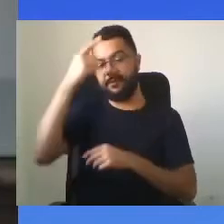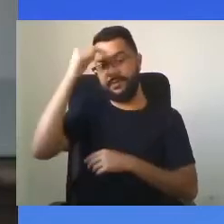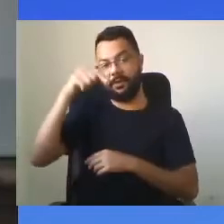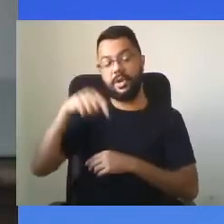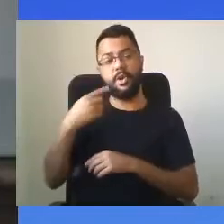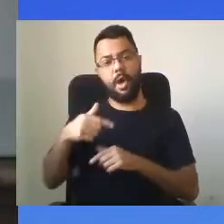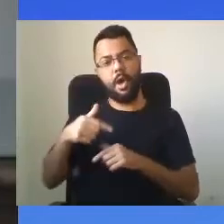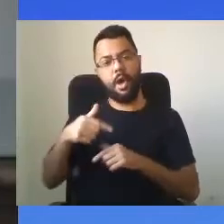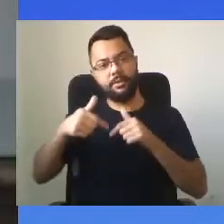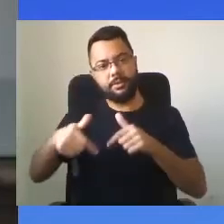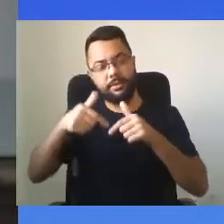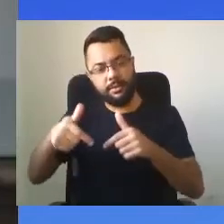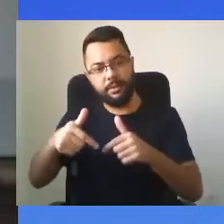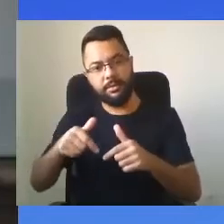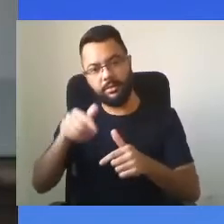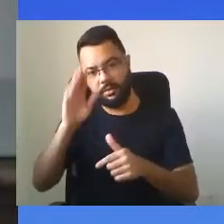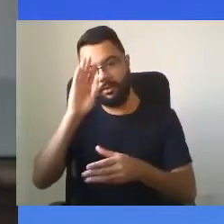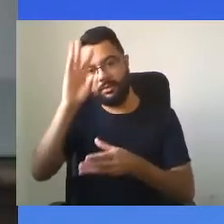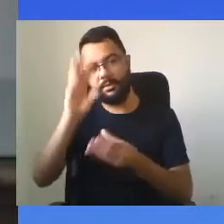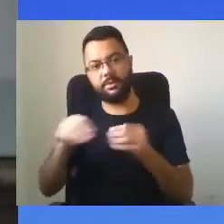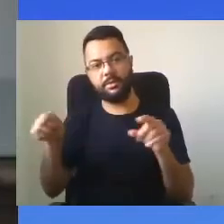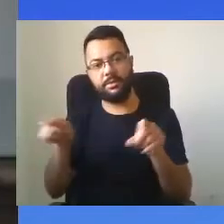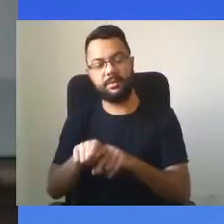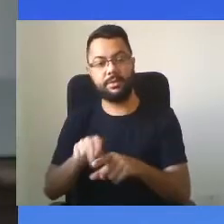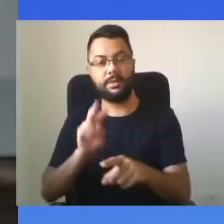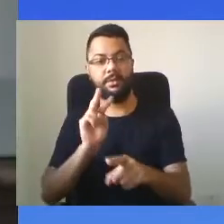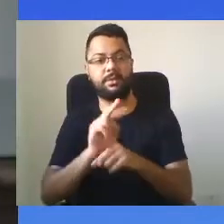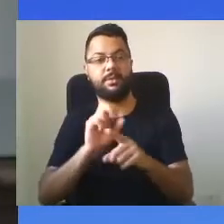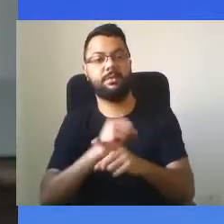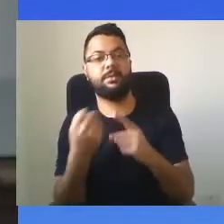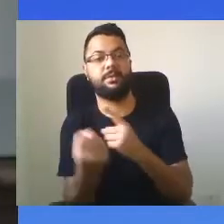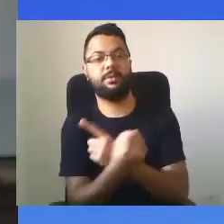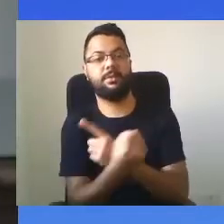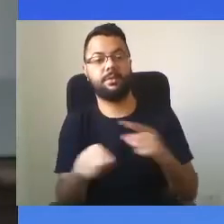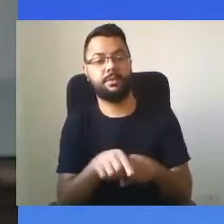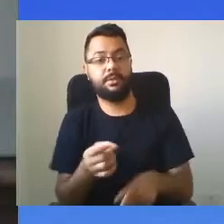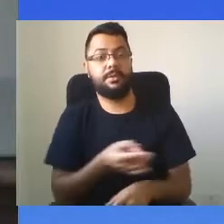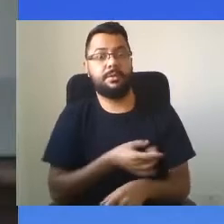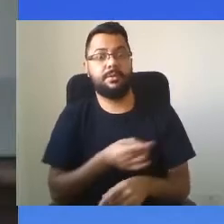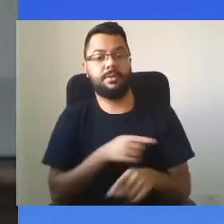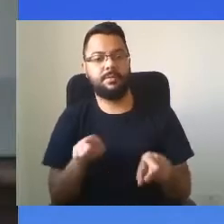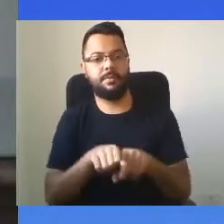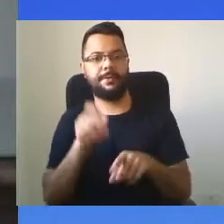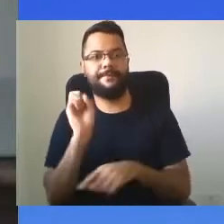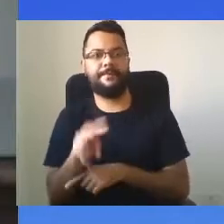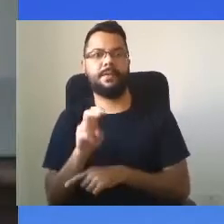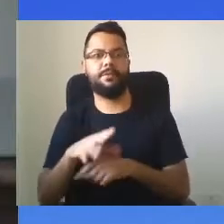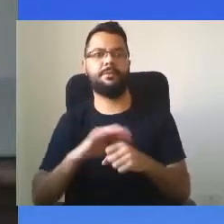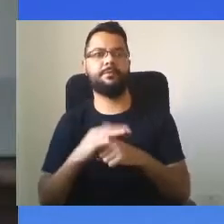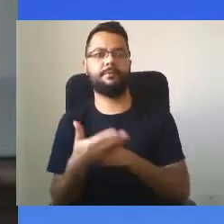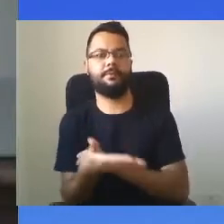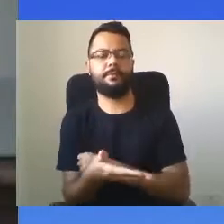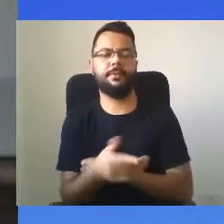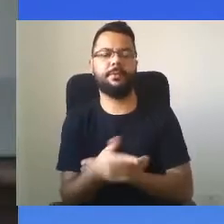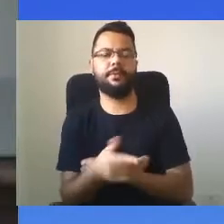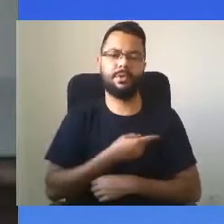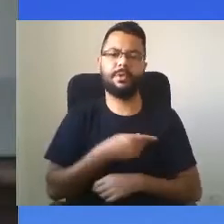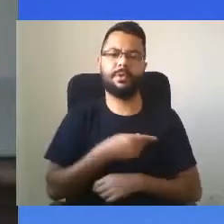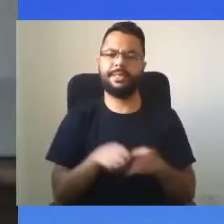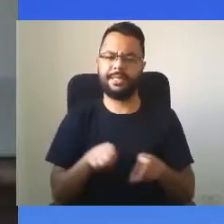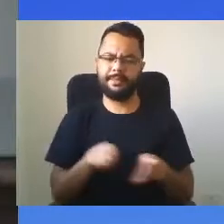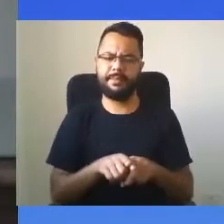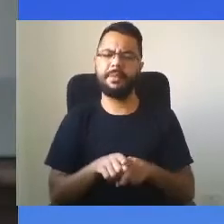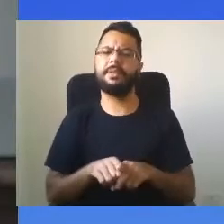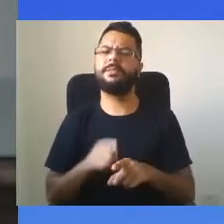cuidando de uma sociedade amedrontada com o vírus. Estamos também em inúmeras outras atividades